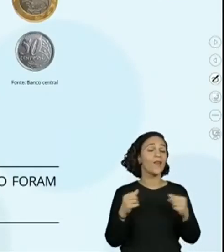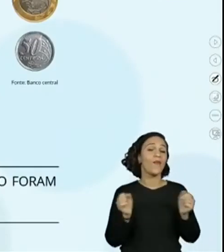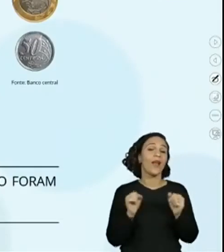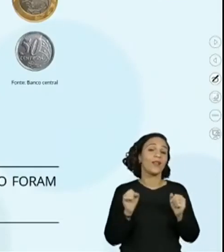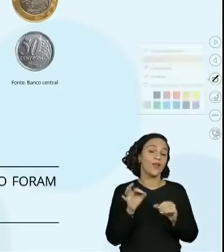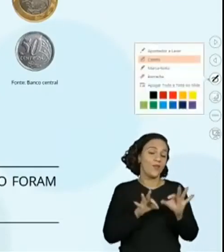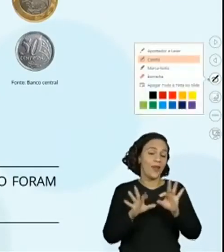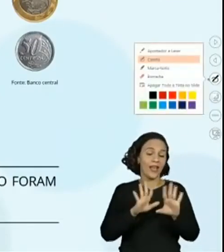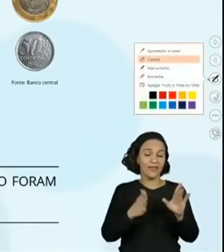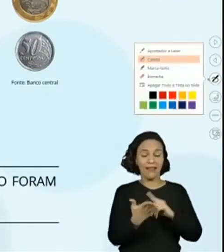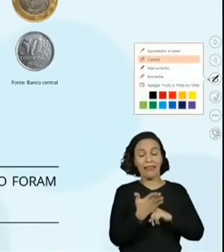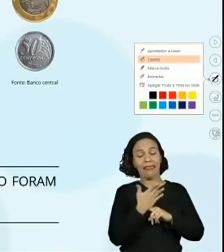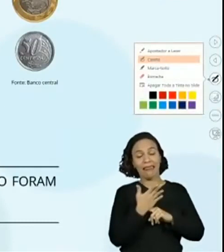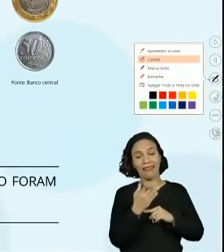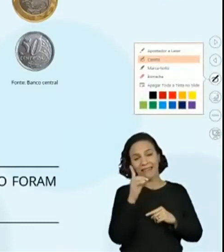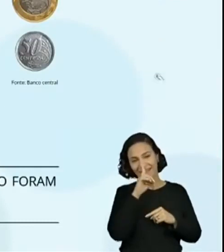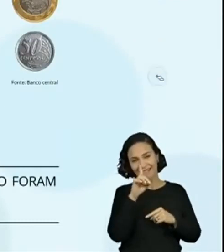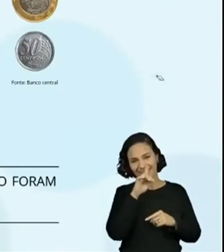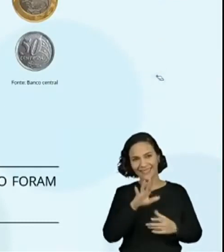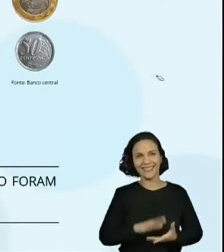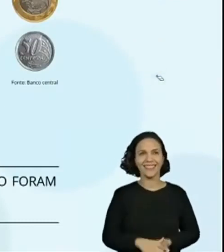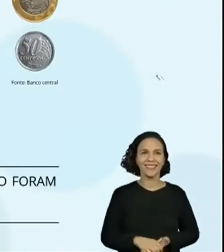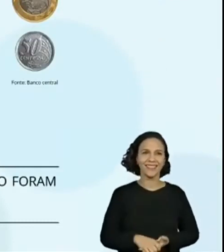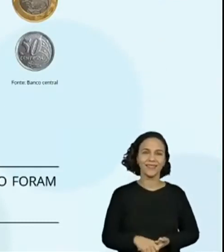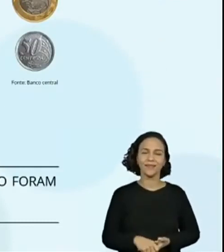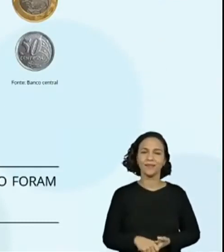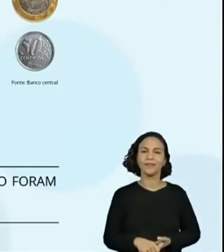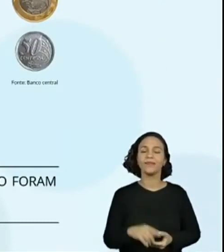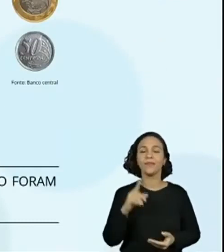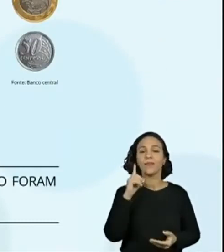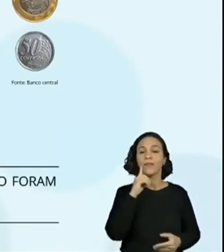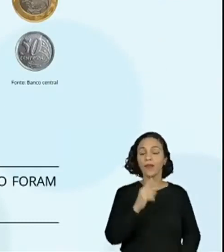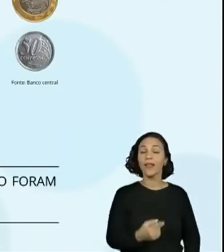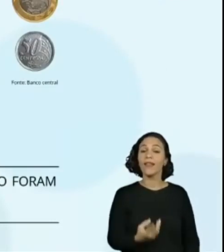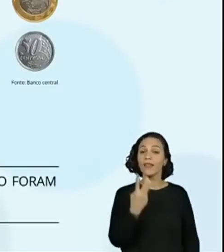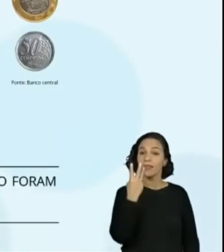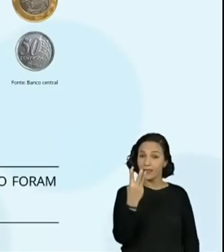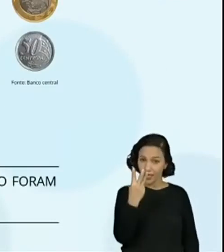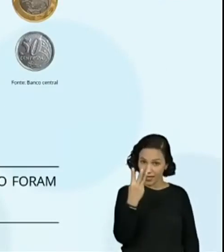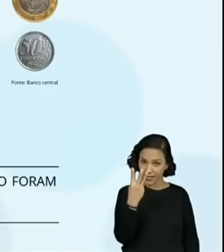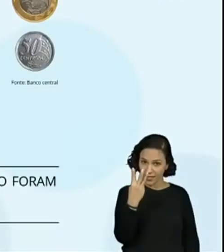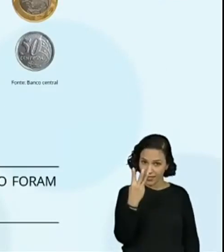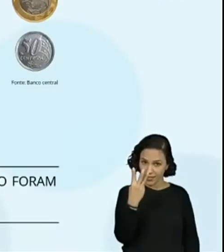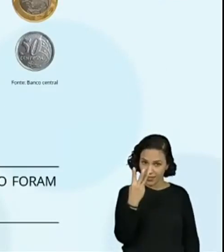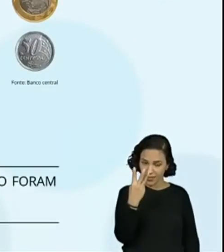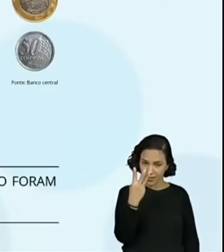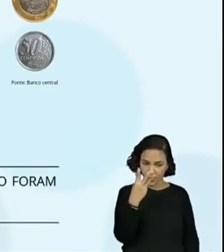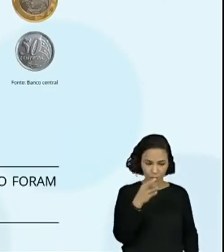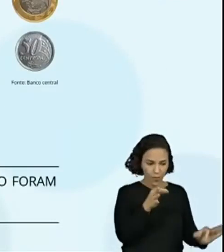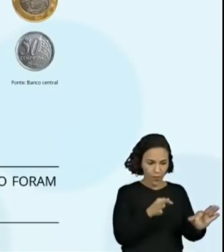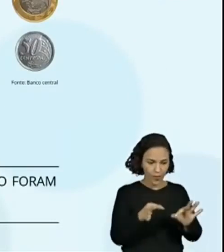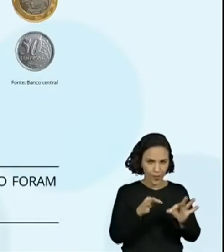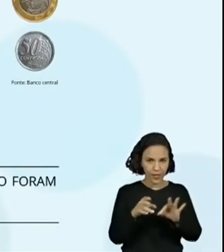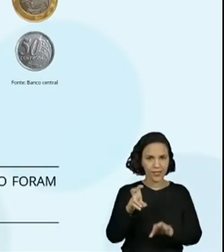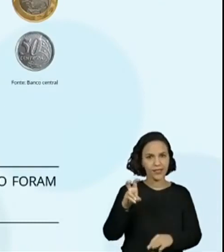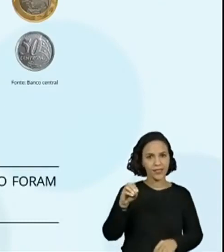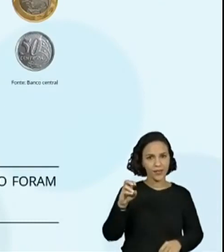mas de vez em quando elas me... São três de 50 centavos. Vai dar um... Verdade. Mais.